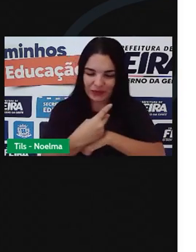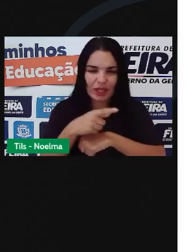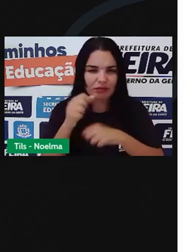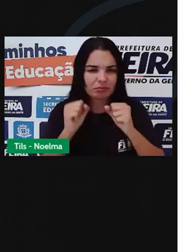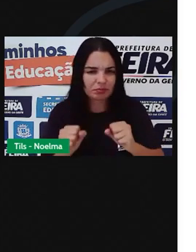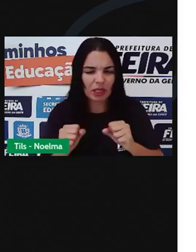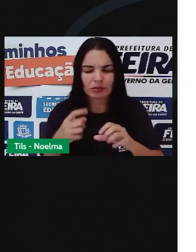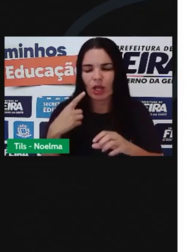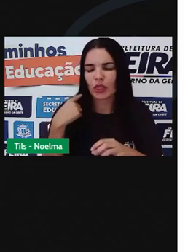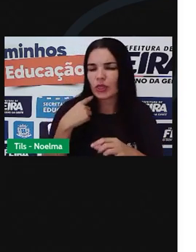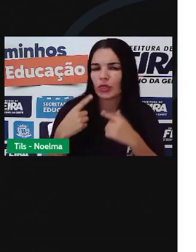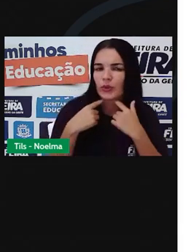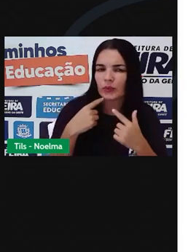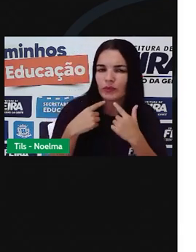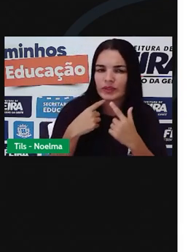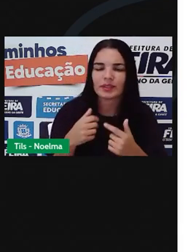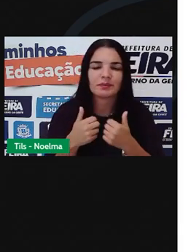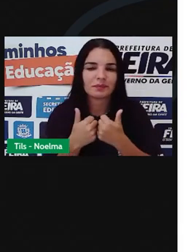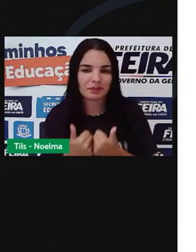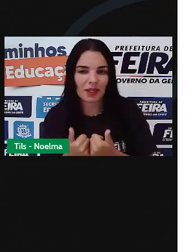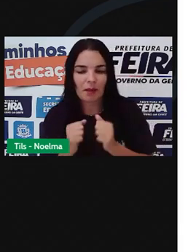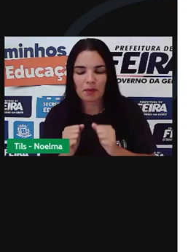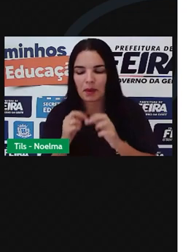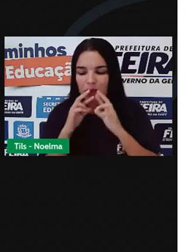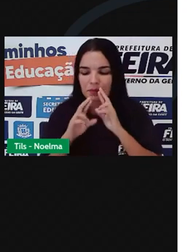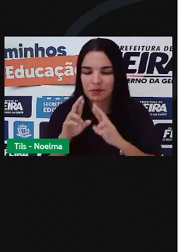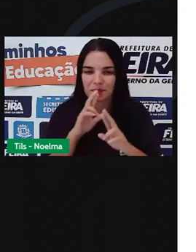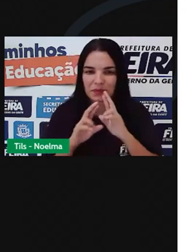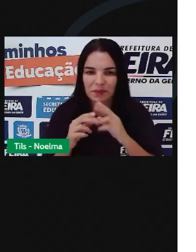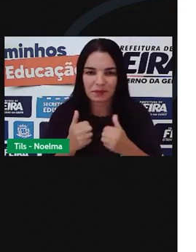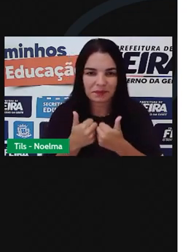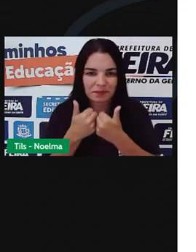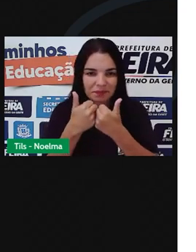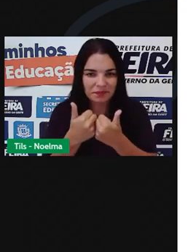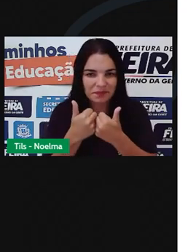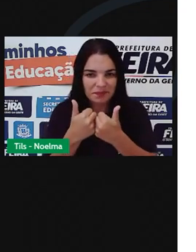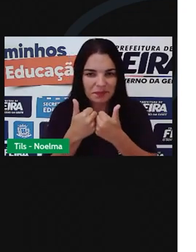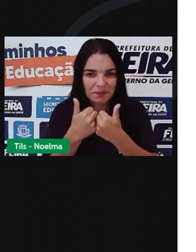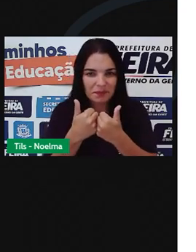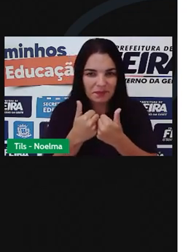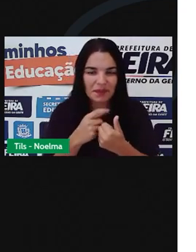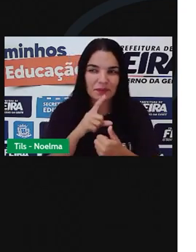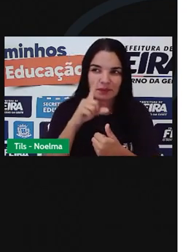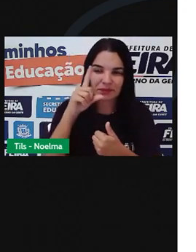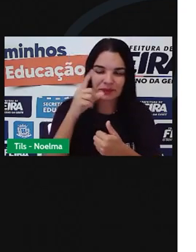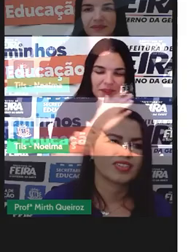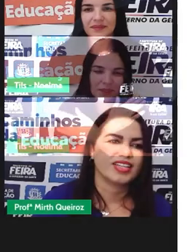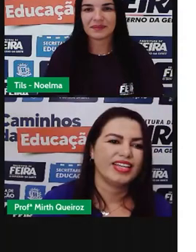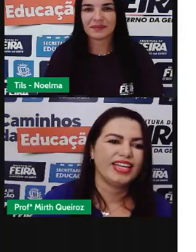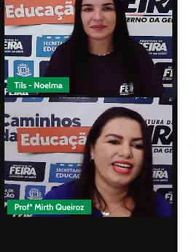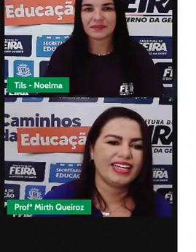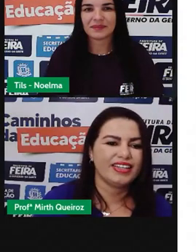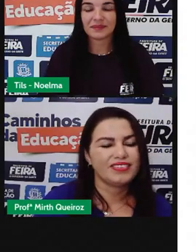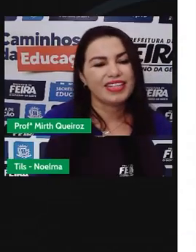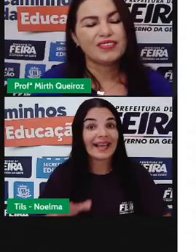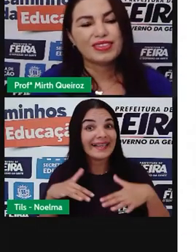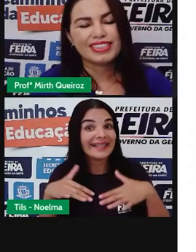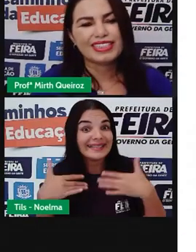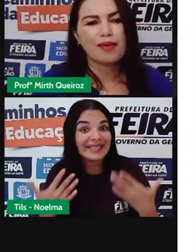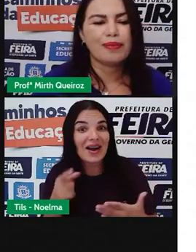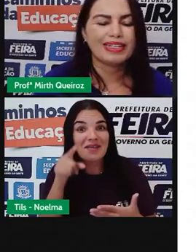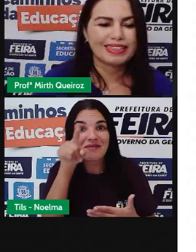comentários. Eu já falei para vocês que eu faço questão de responder para todo mundo. Espero que todo mundo fique com Deus. E abraço. Até mais. E aí,